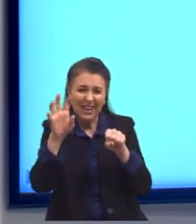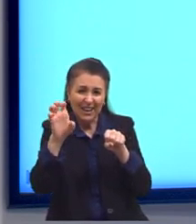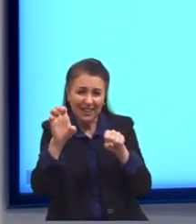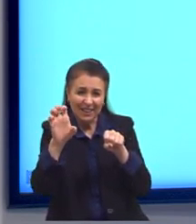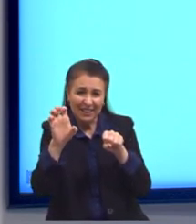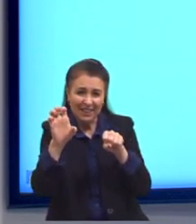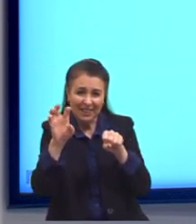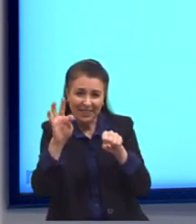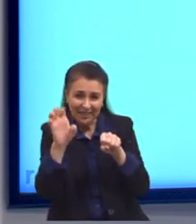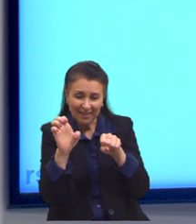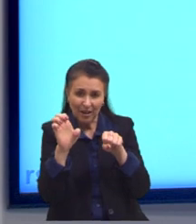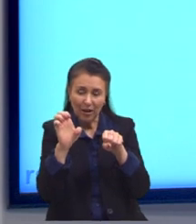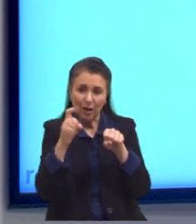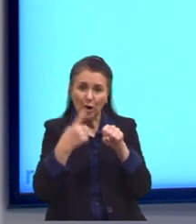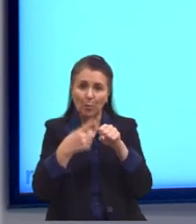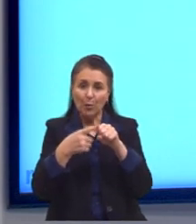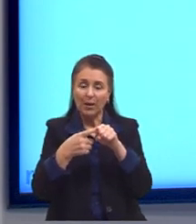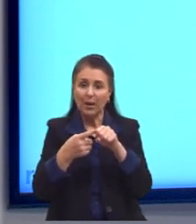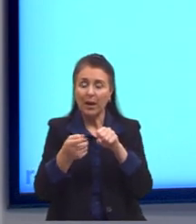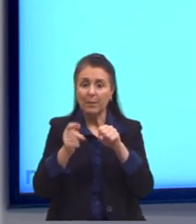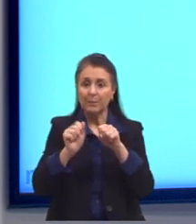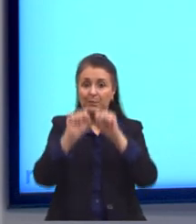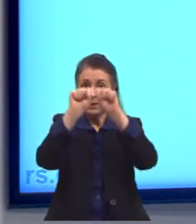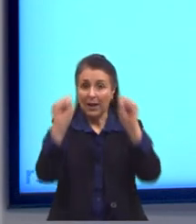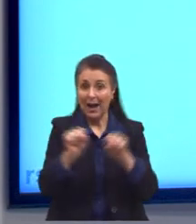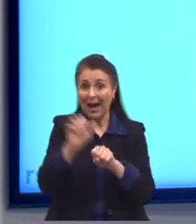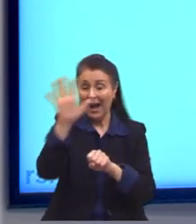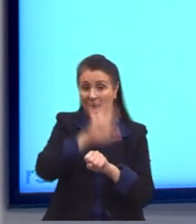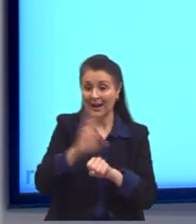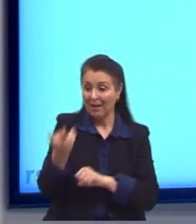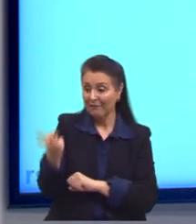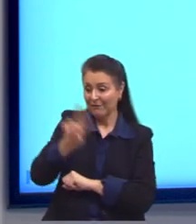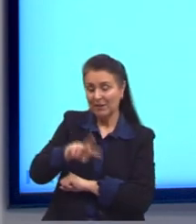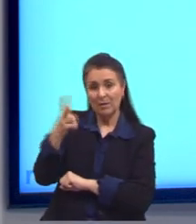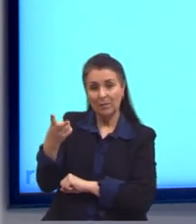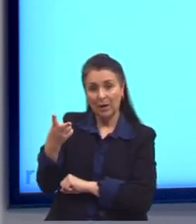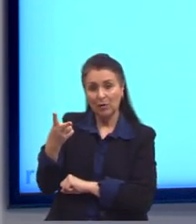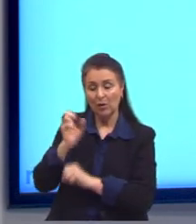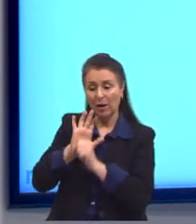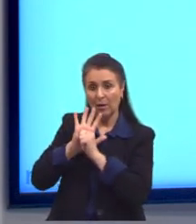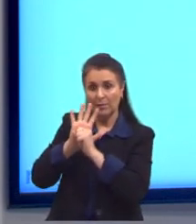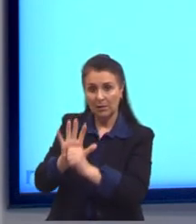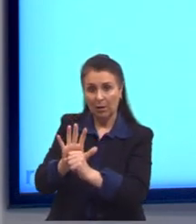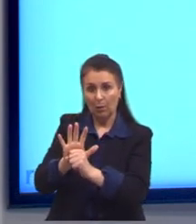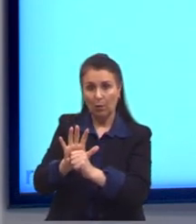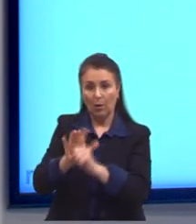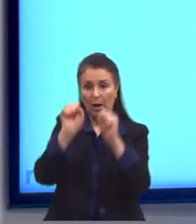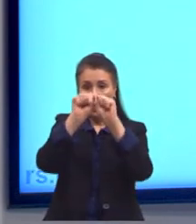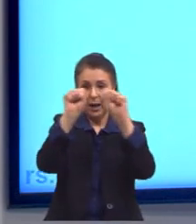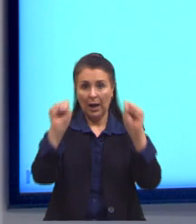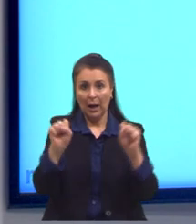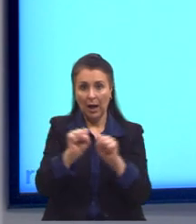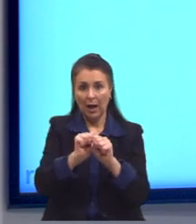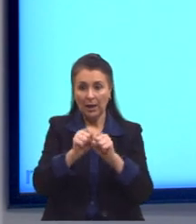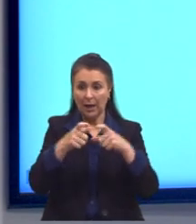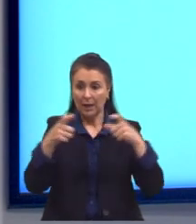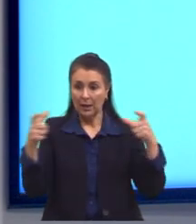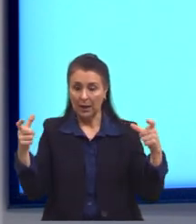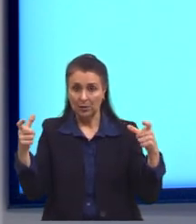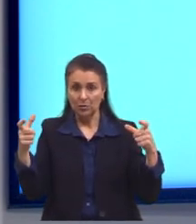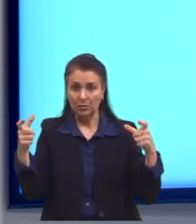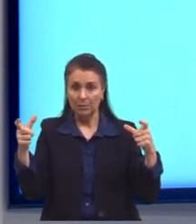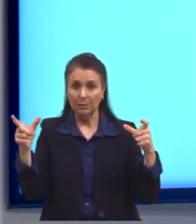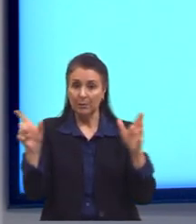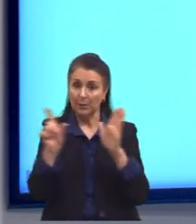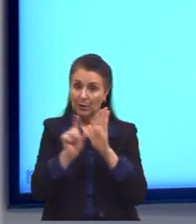área ela é inversamente proporcional à pressão. Quanto maior a área, menor a pressão. E a gente quer o quê? Uma pressão maior.